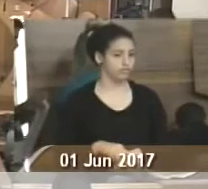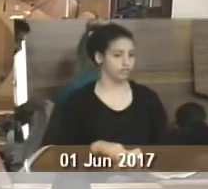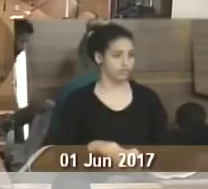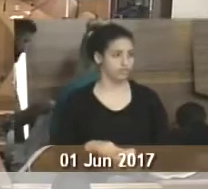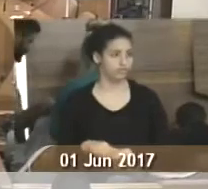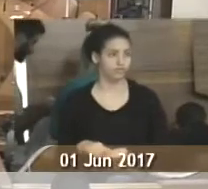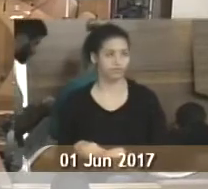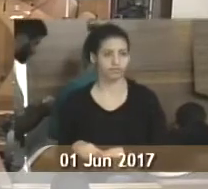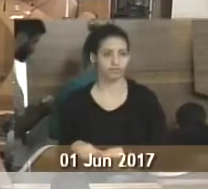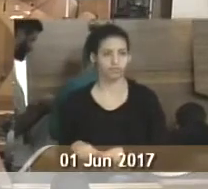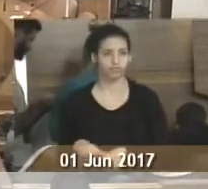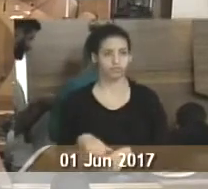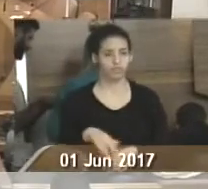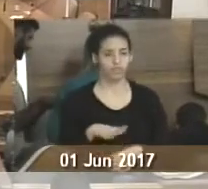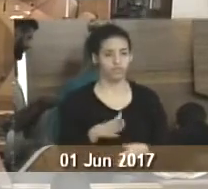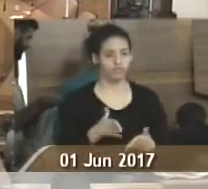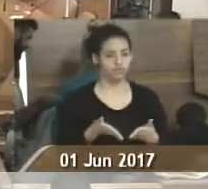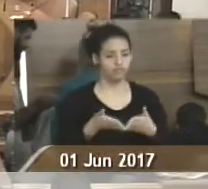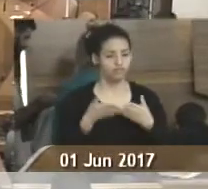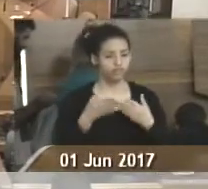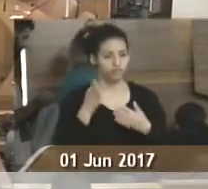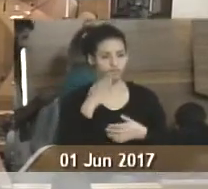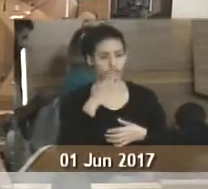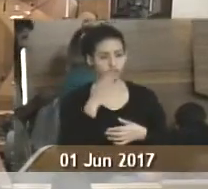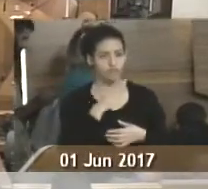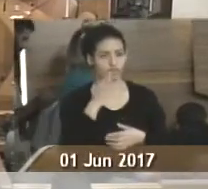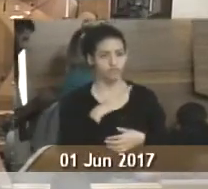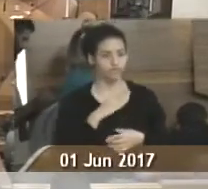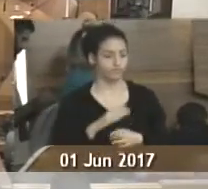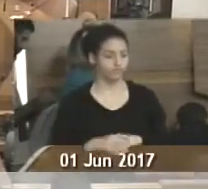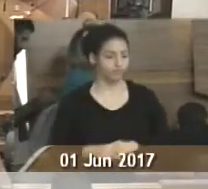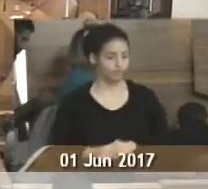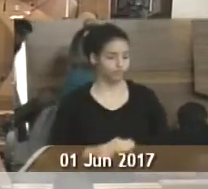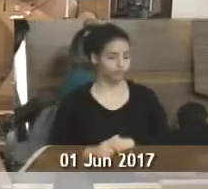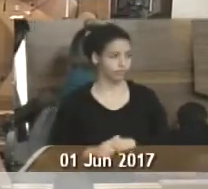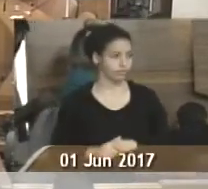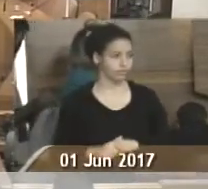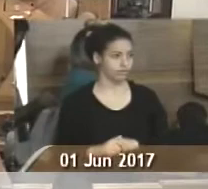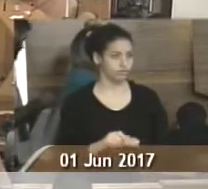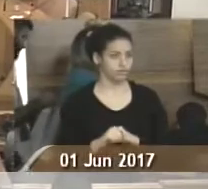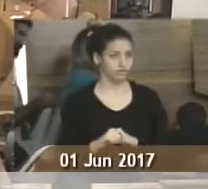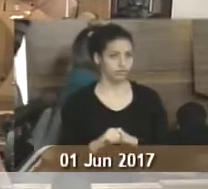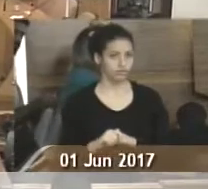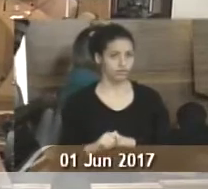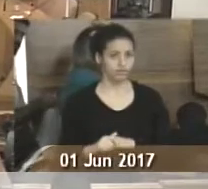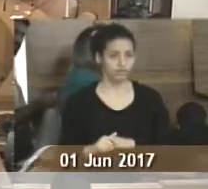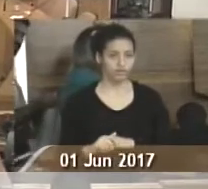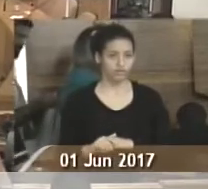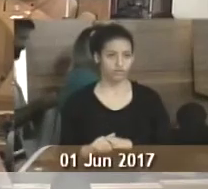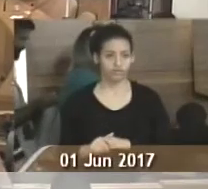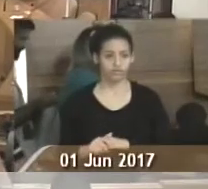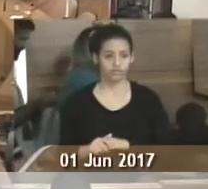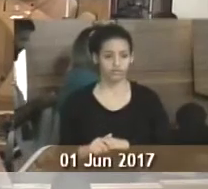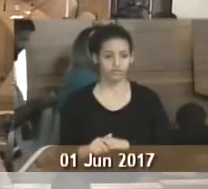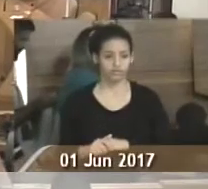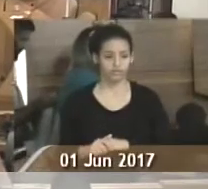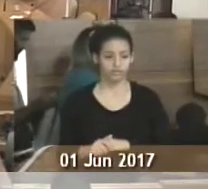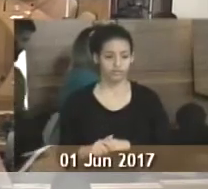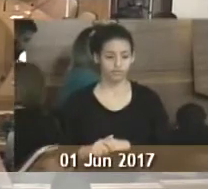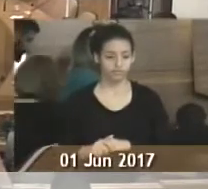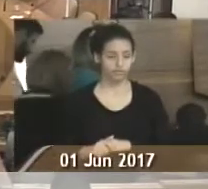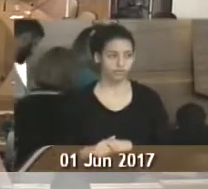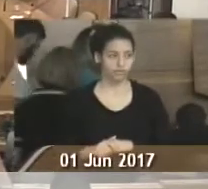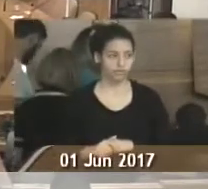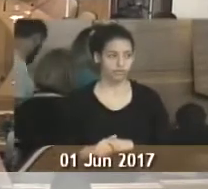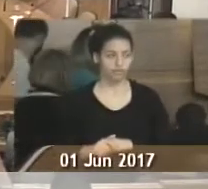os requerimentos verbais que solicitaram o regime de urgência. Foi qual o 08? Teve mais um, não é? Valeu.